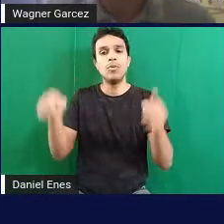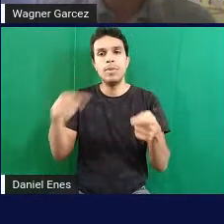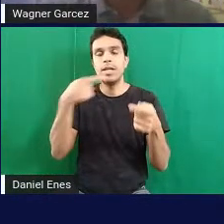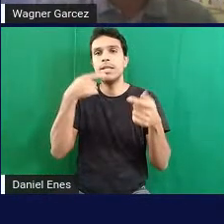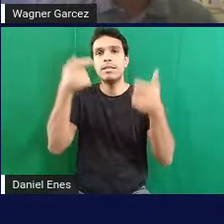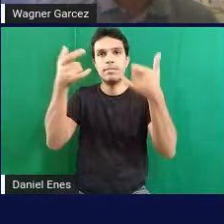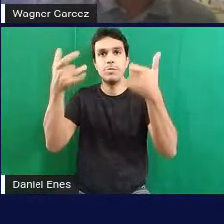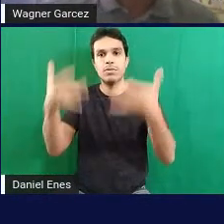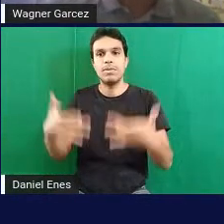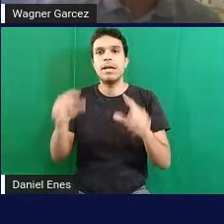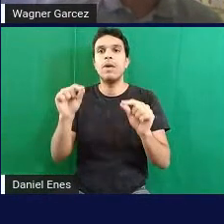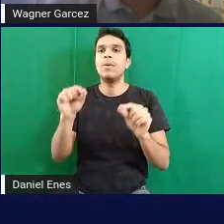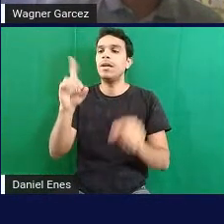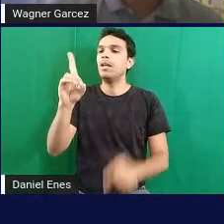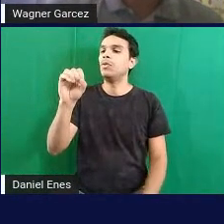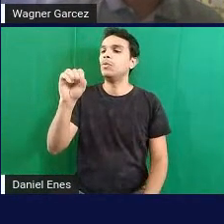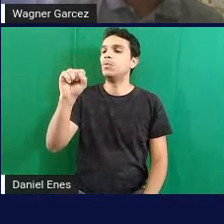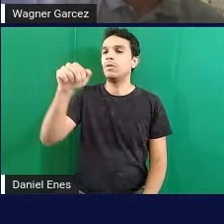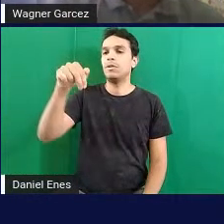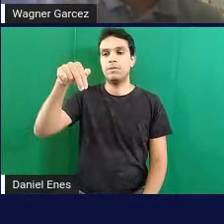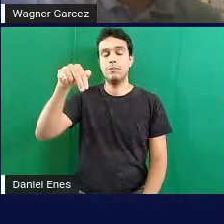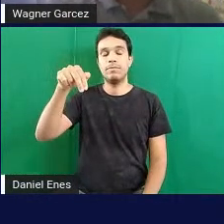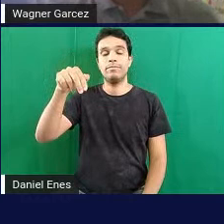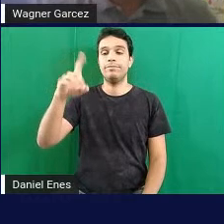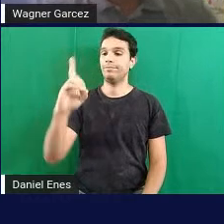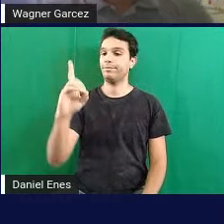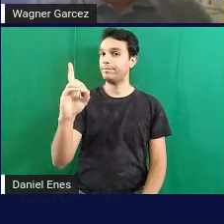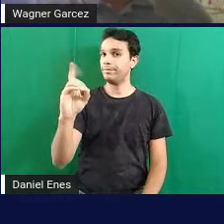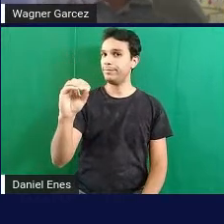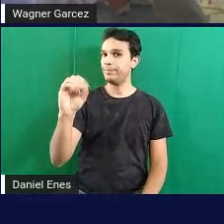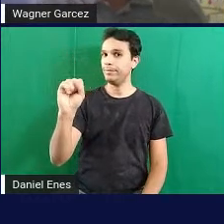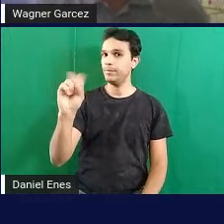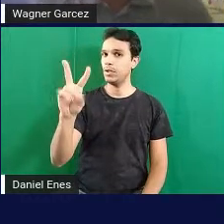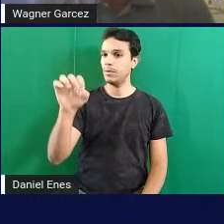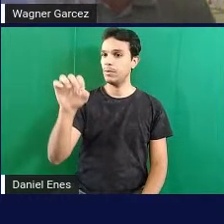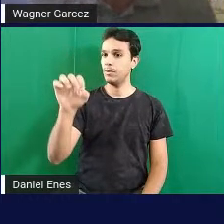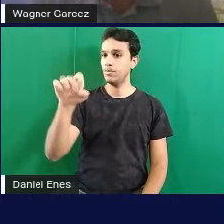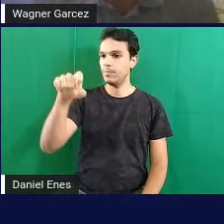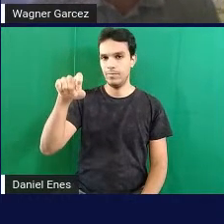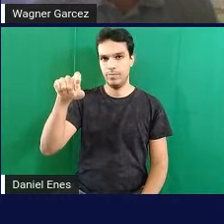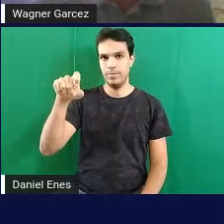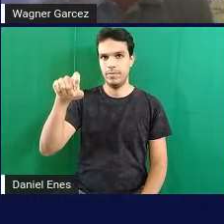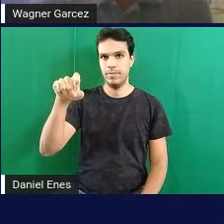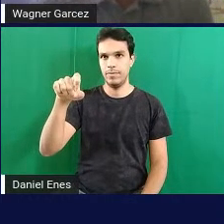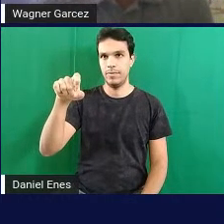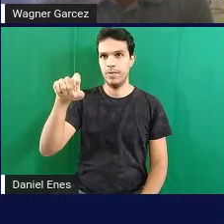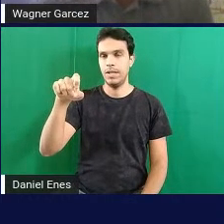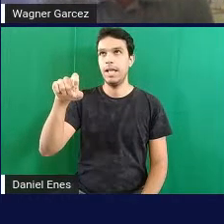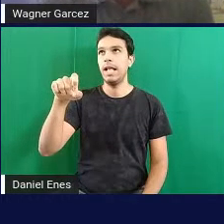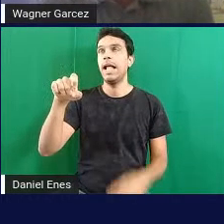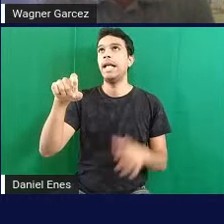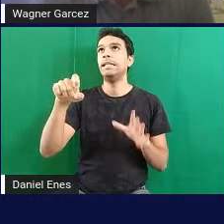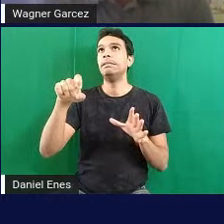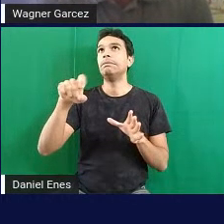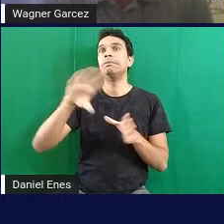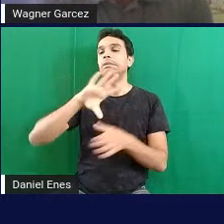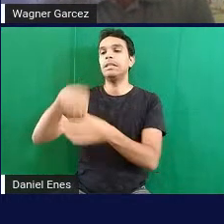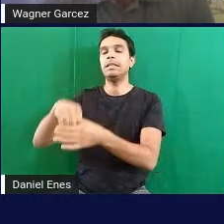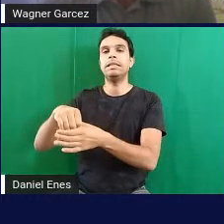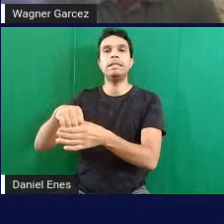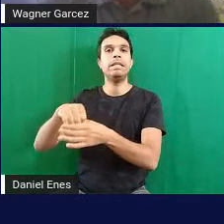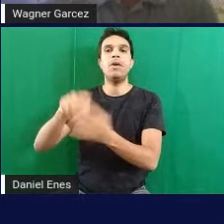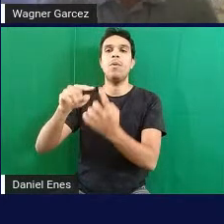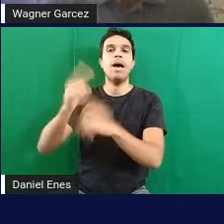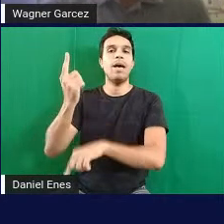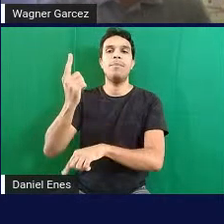Dogevox. O Dogevox, ele não encaixaria dentro dessa questão de leitores de